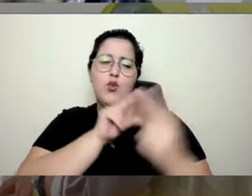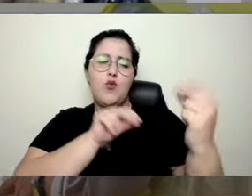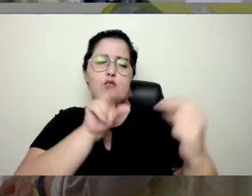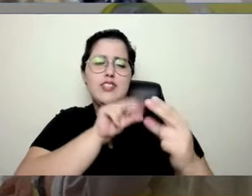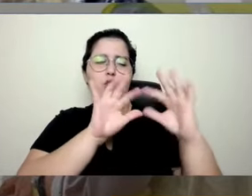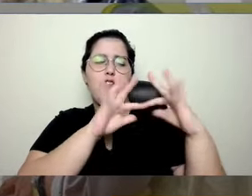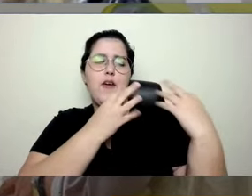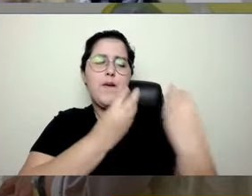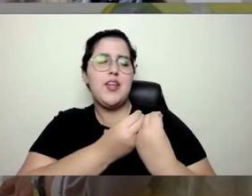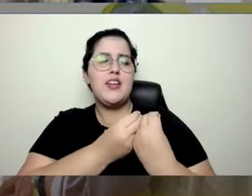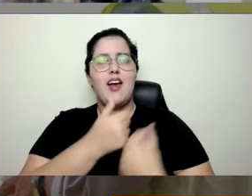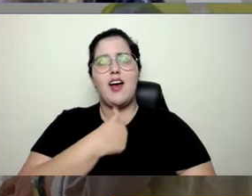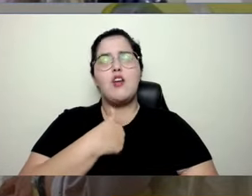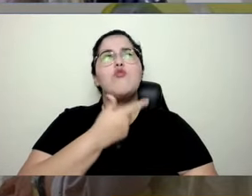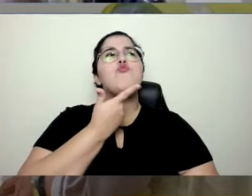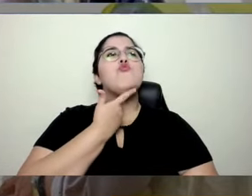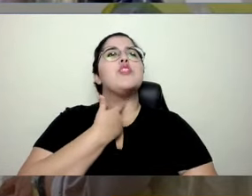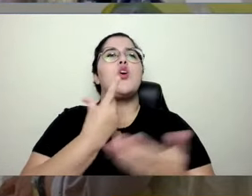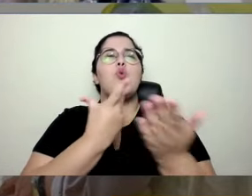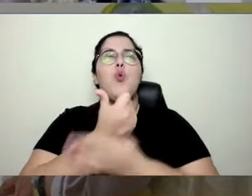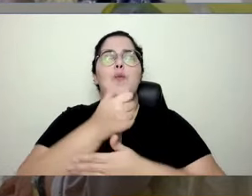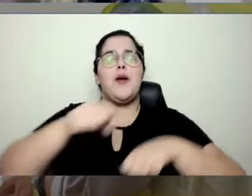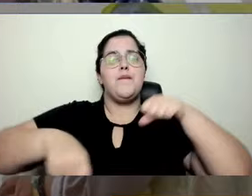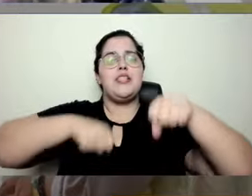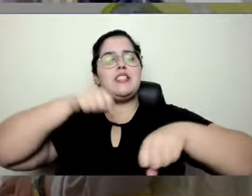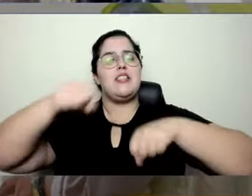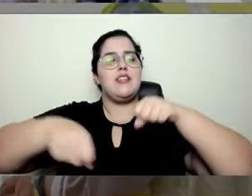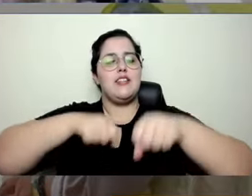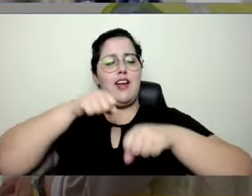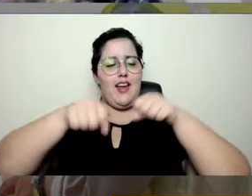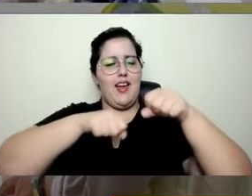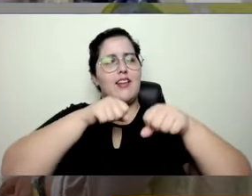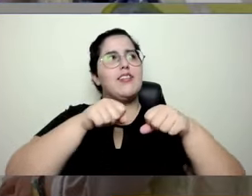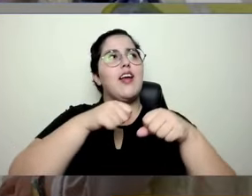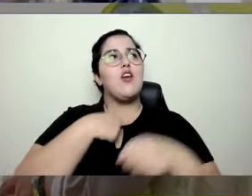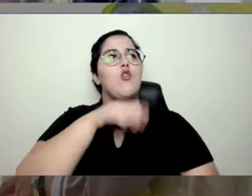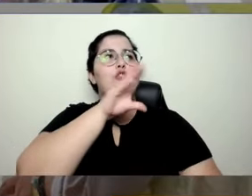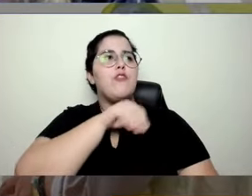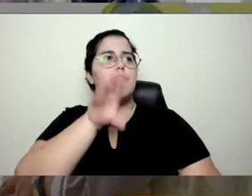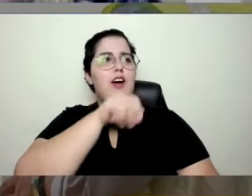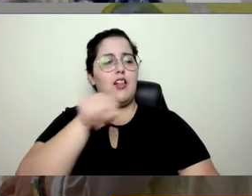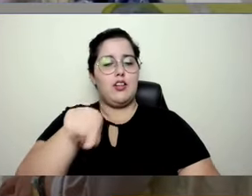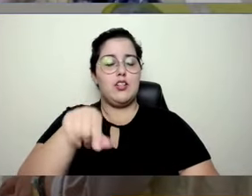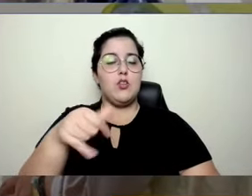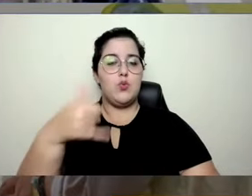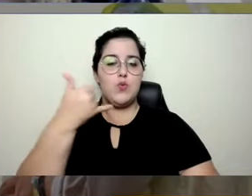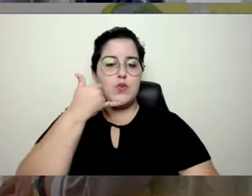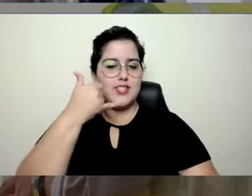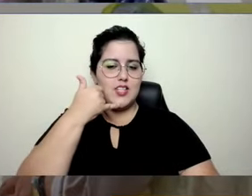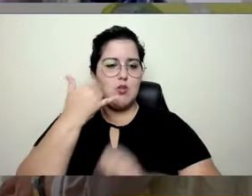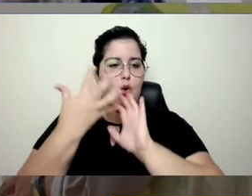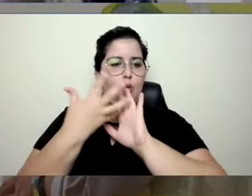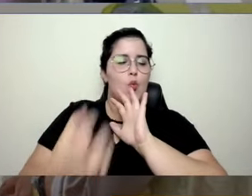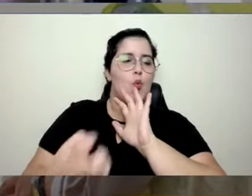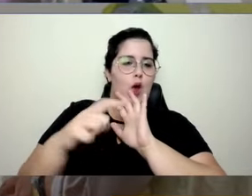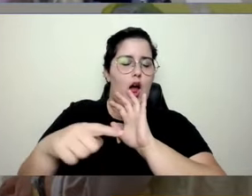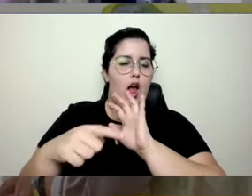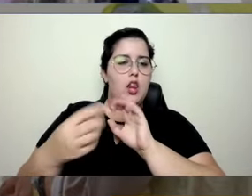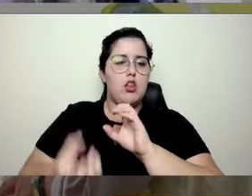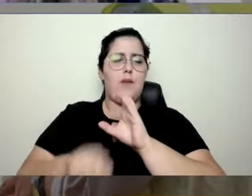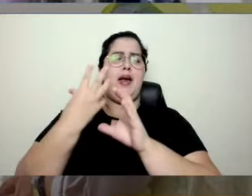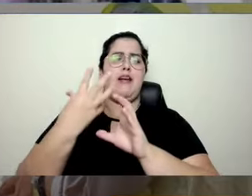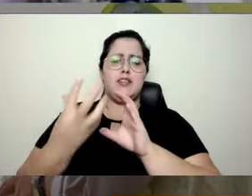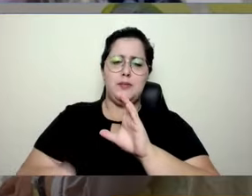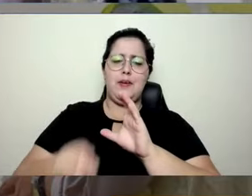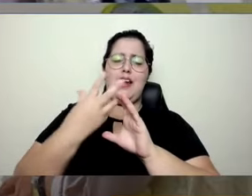família que quer comprar uma bicicleta, você vai entrar em algum site e os anúncios vão trazer diversas bicicletas